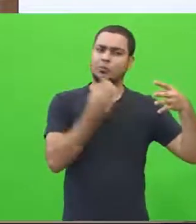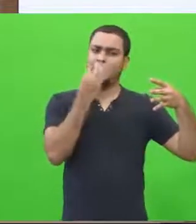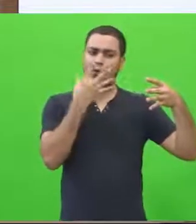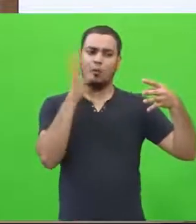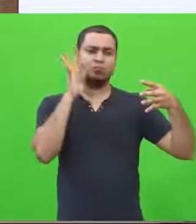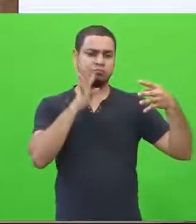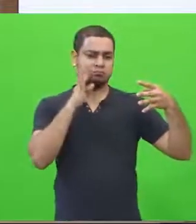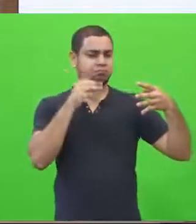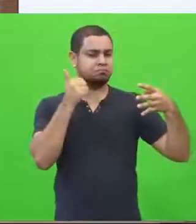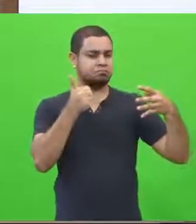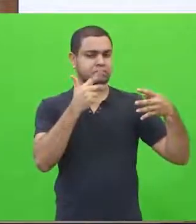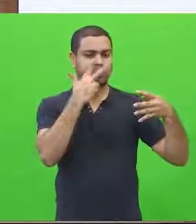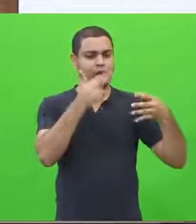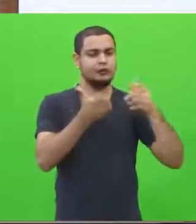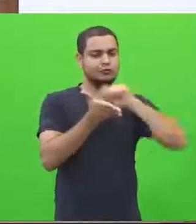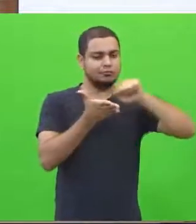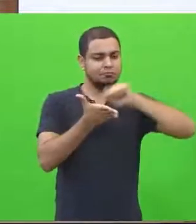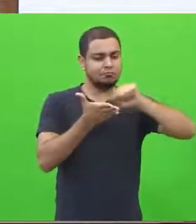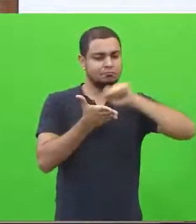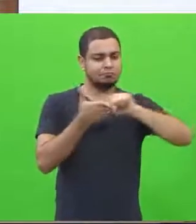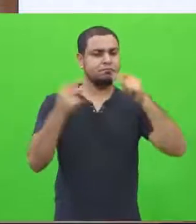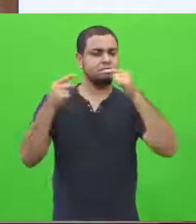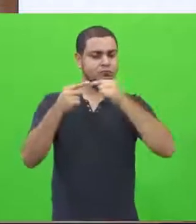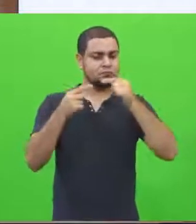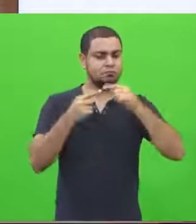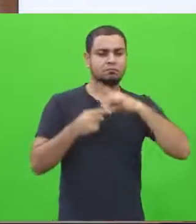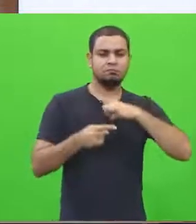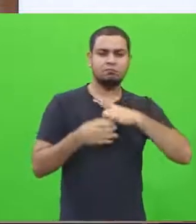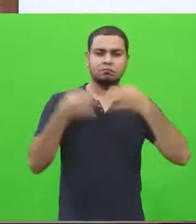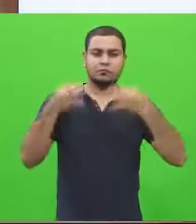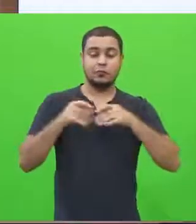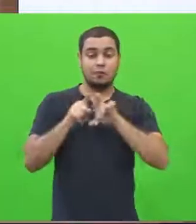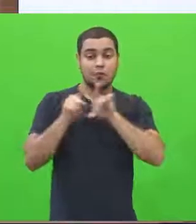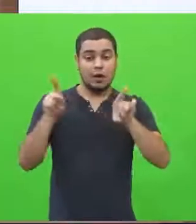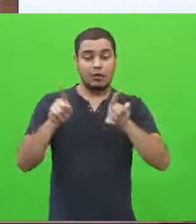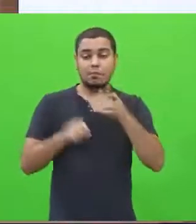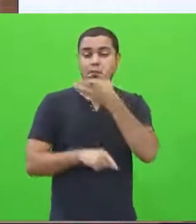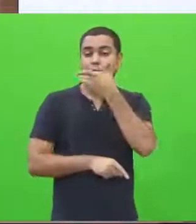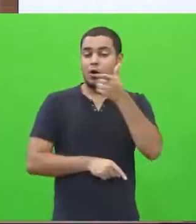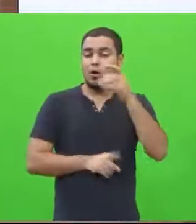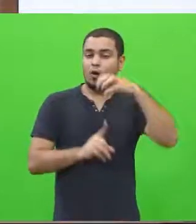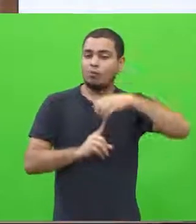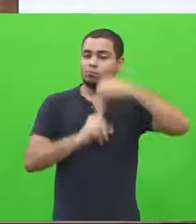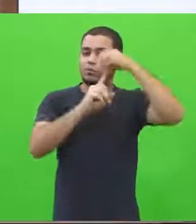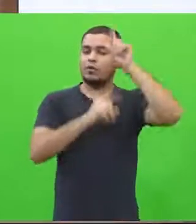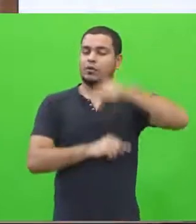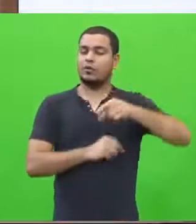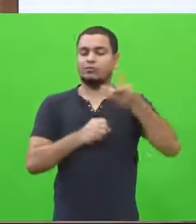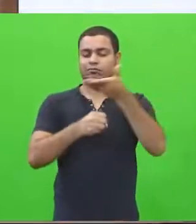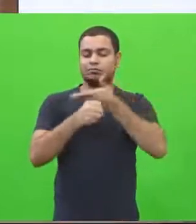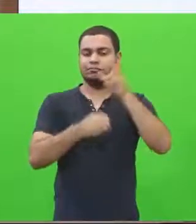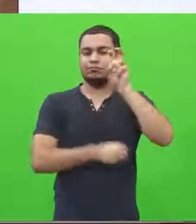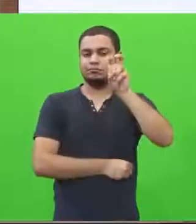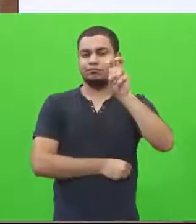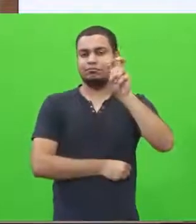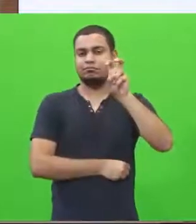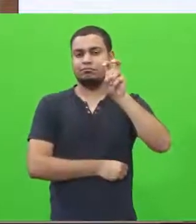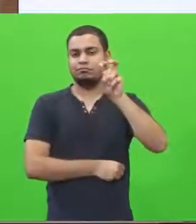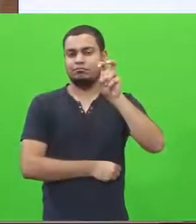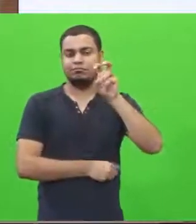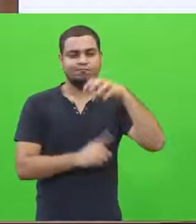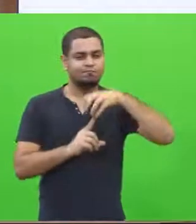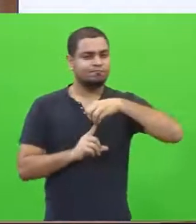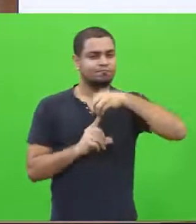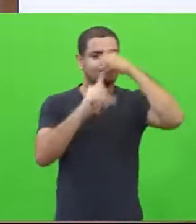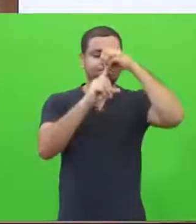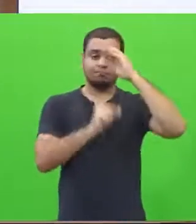bastante, né? A questão dos desvios já estão bem melhorados. E ele chega no nível